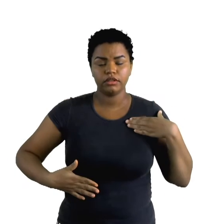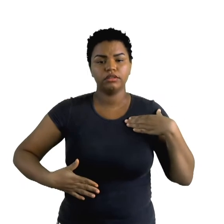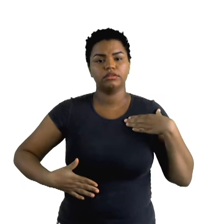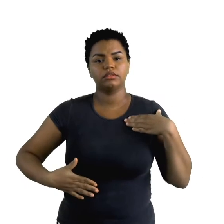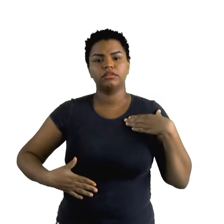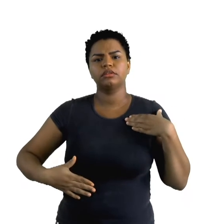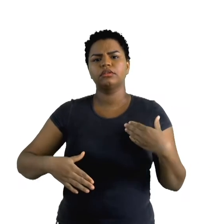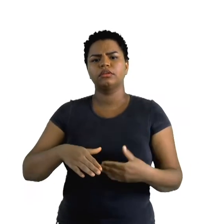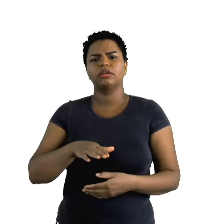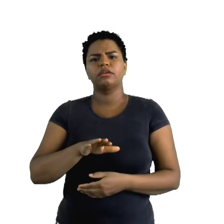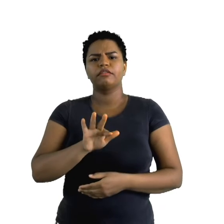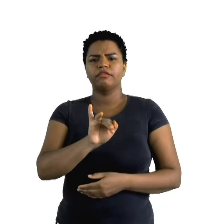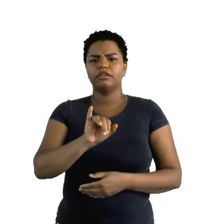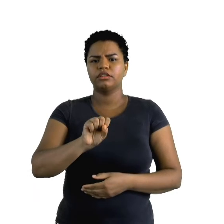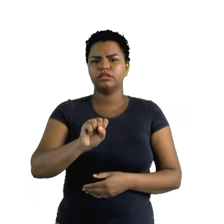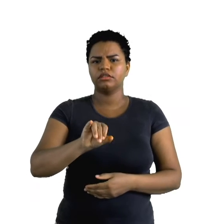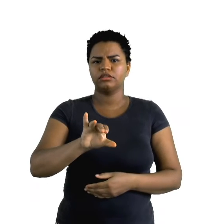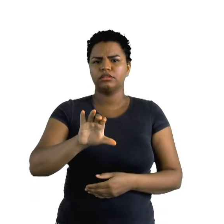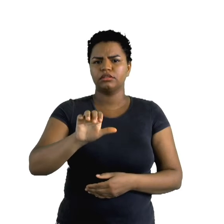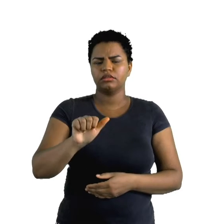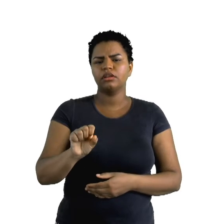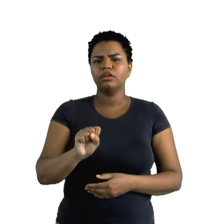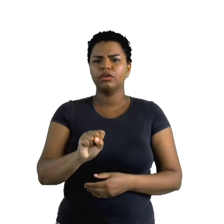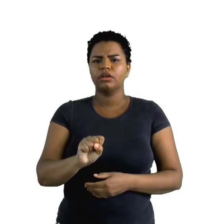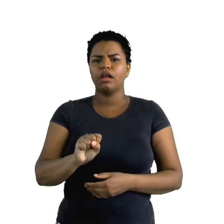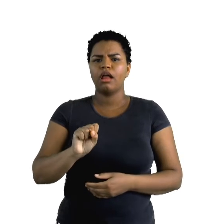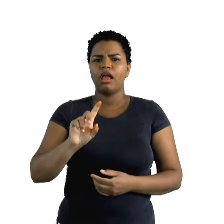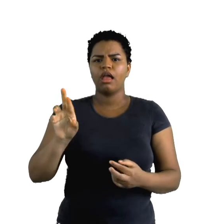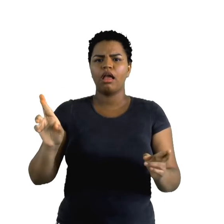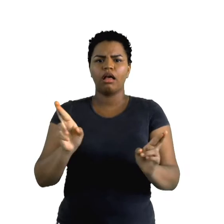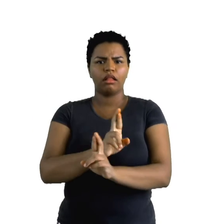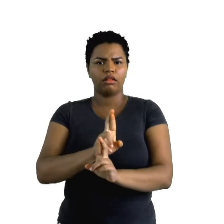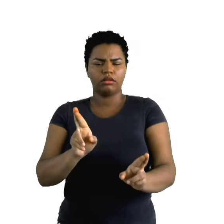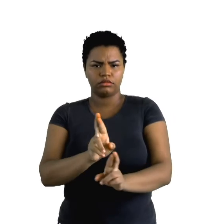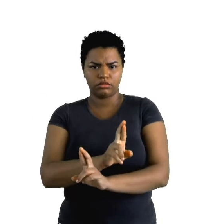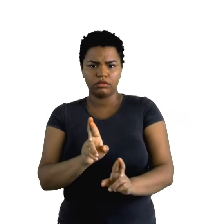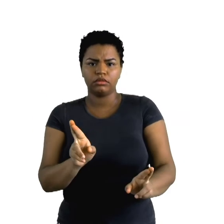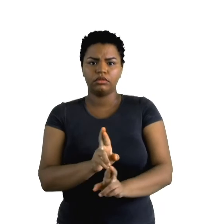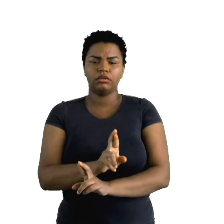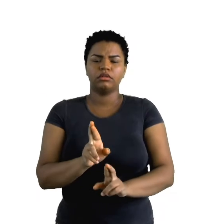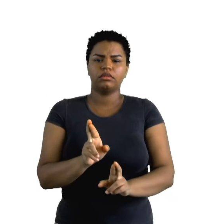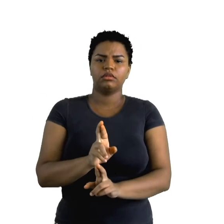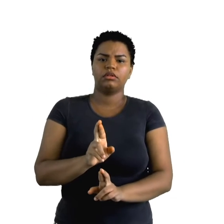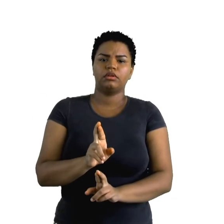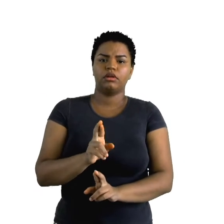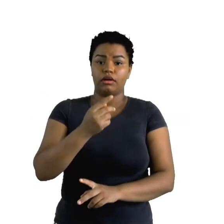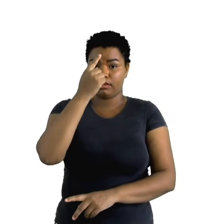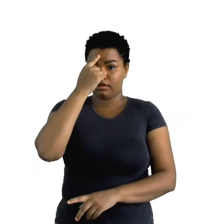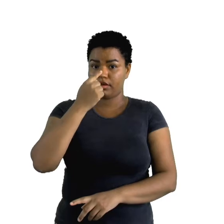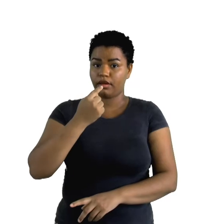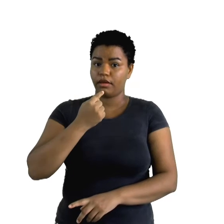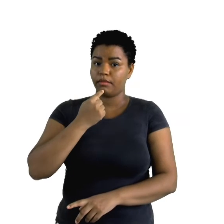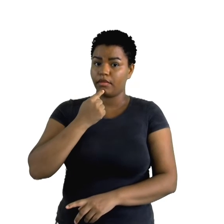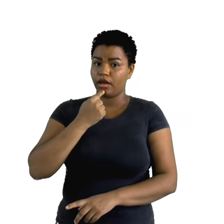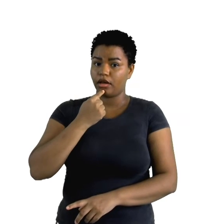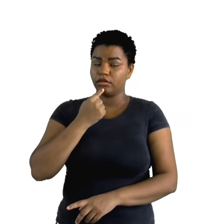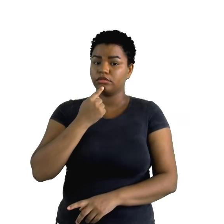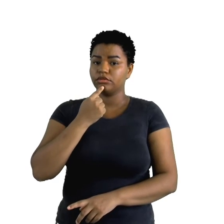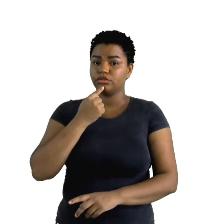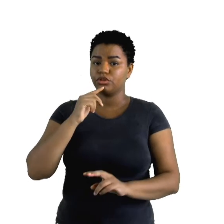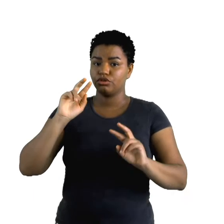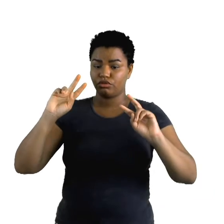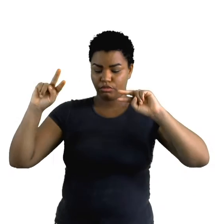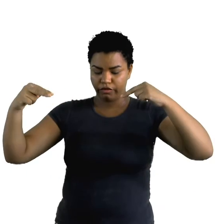físicas estão relacionadas à imagem que nós temos do nosso